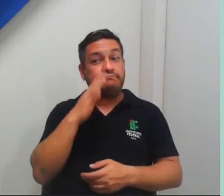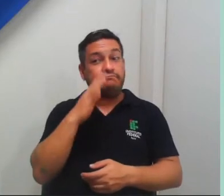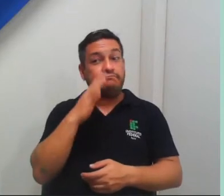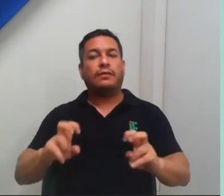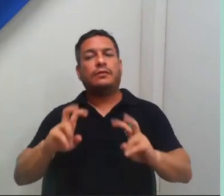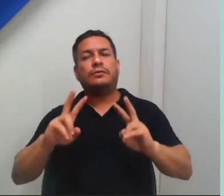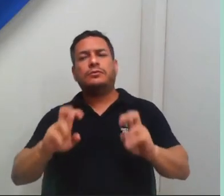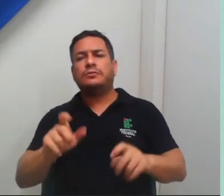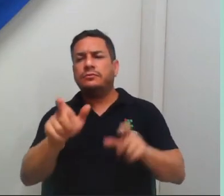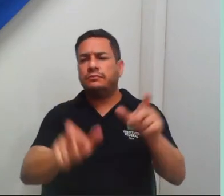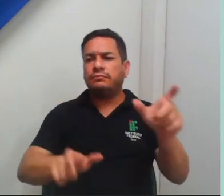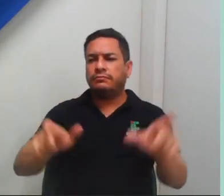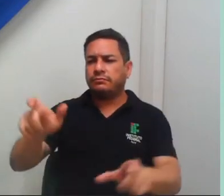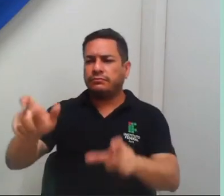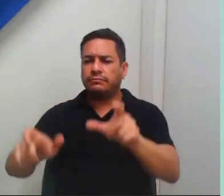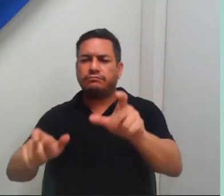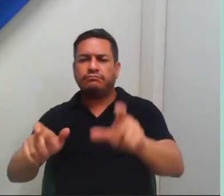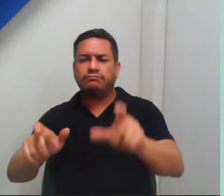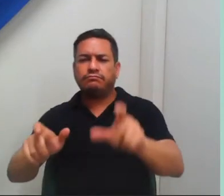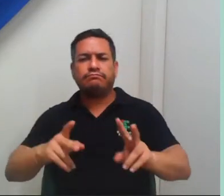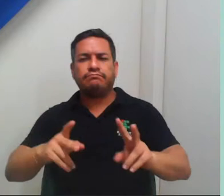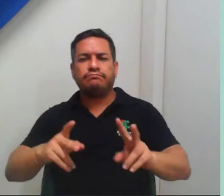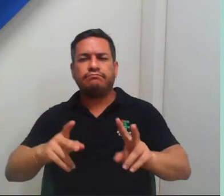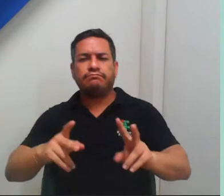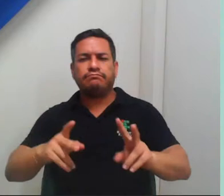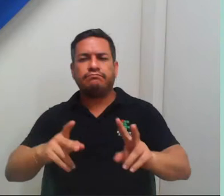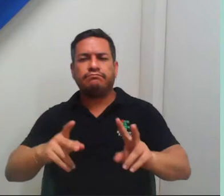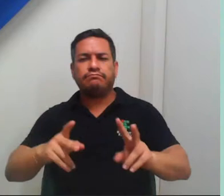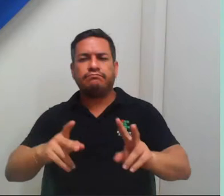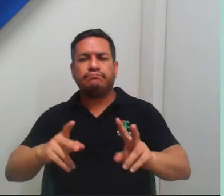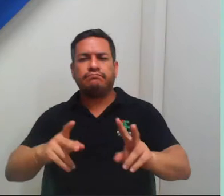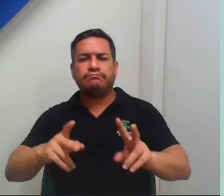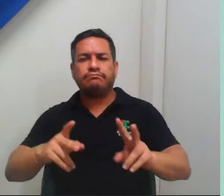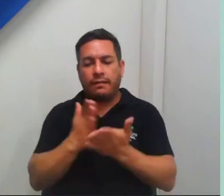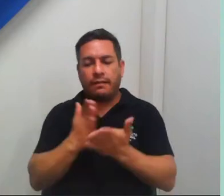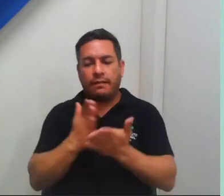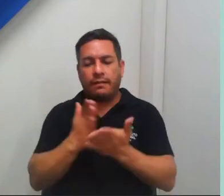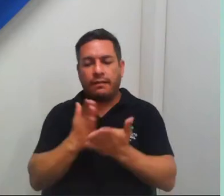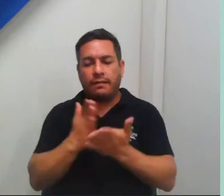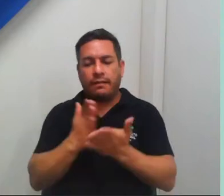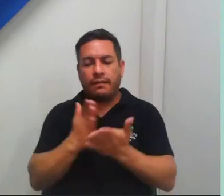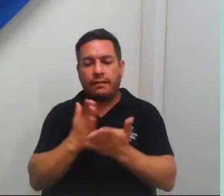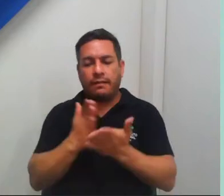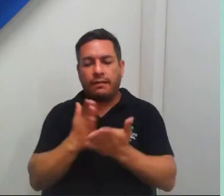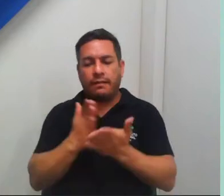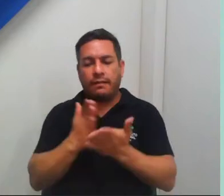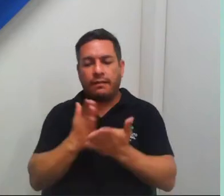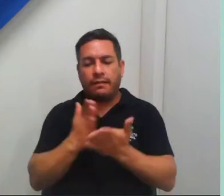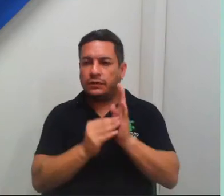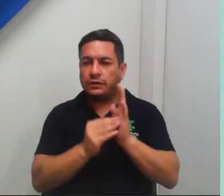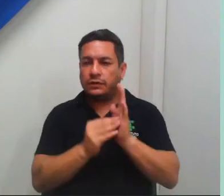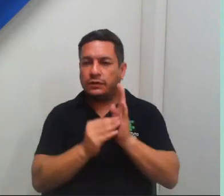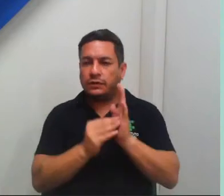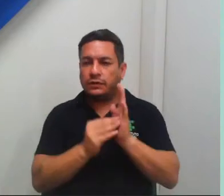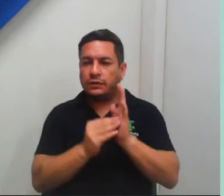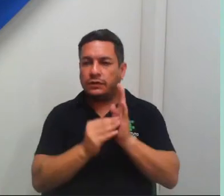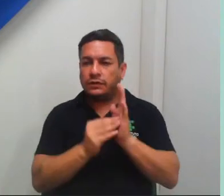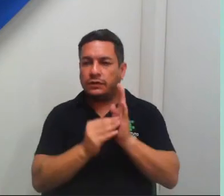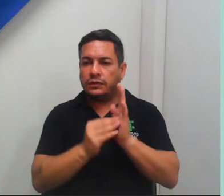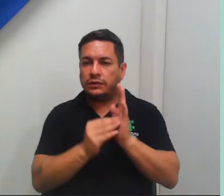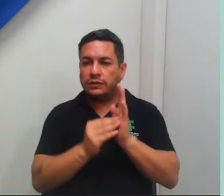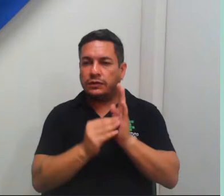escuta uma live ali do outro, lê um livro, vê uma postagem no Instagram, e você vai formando um corpo de conhecimento, né,